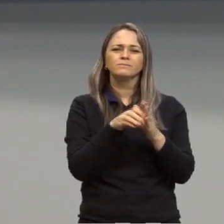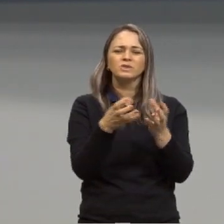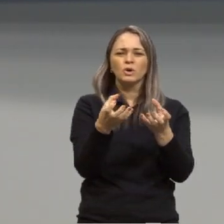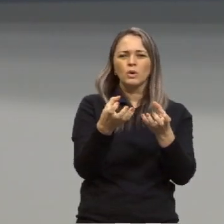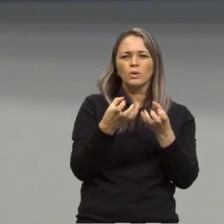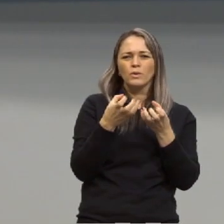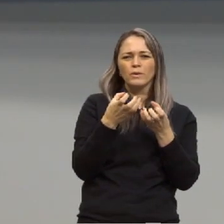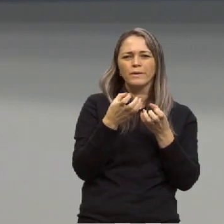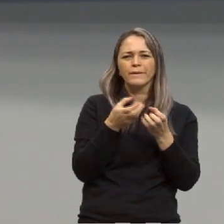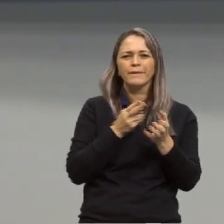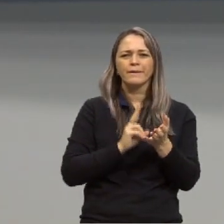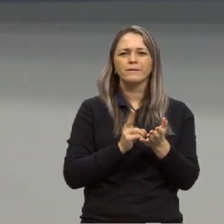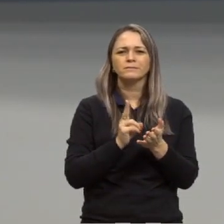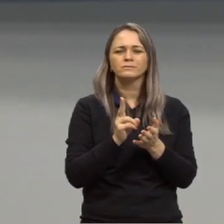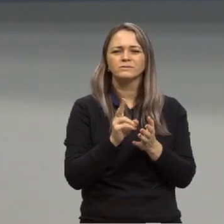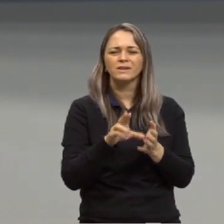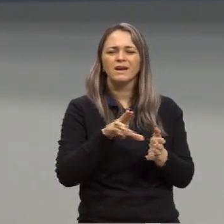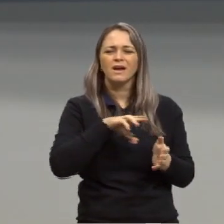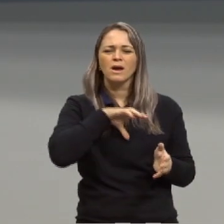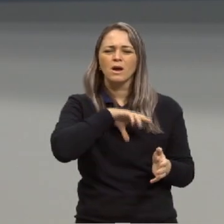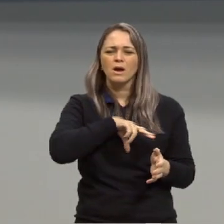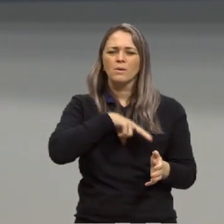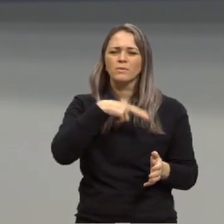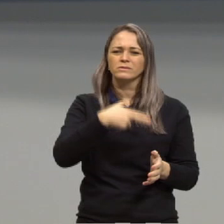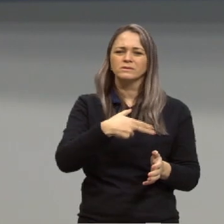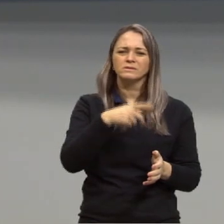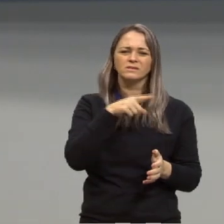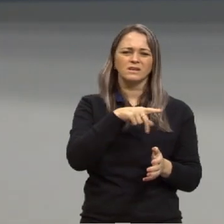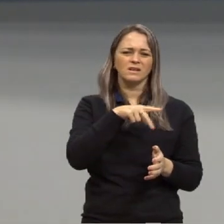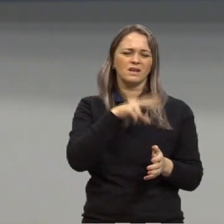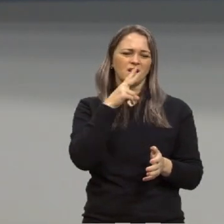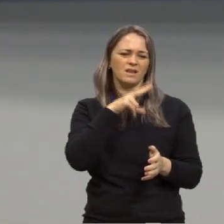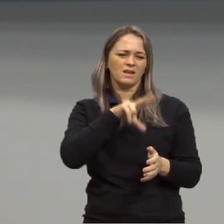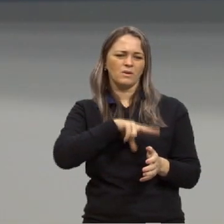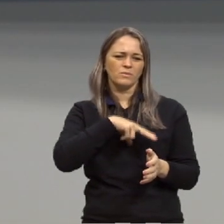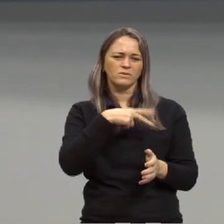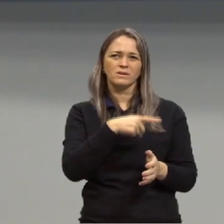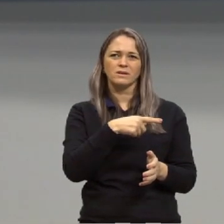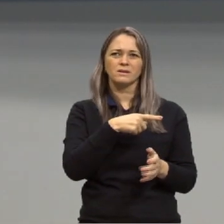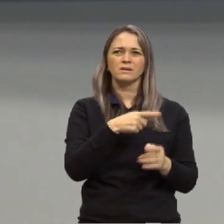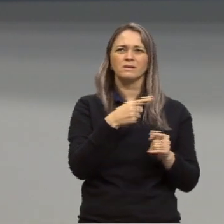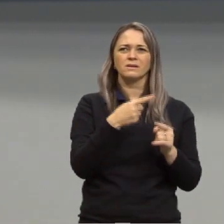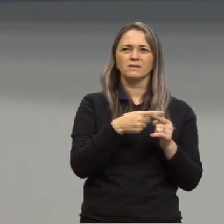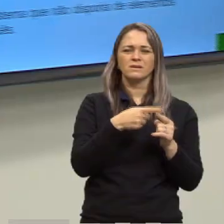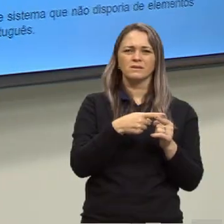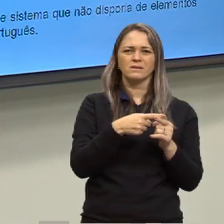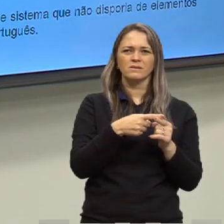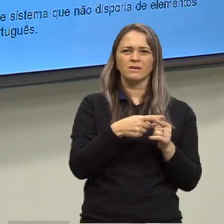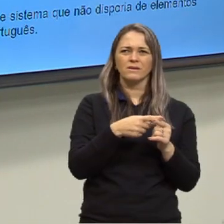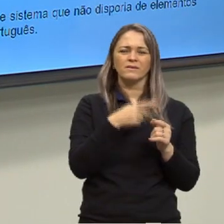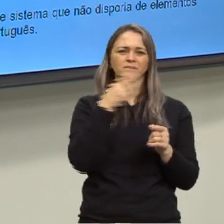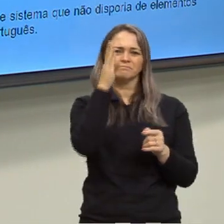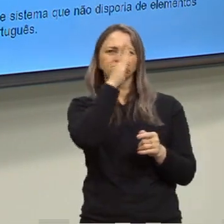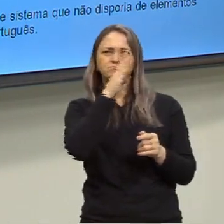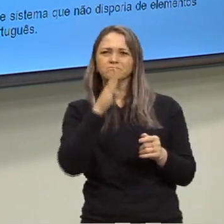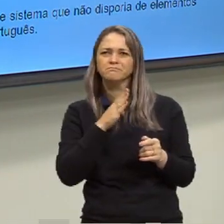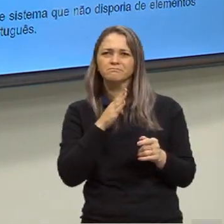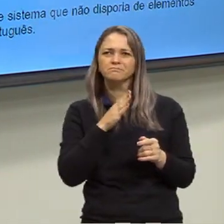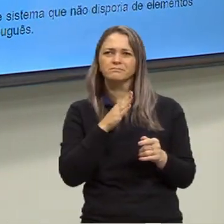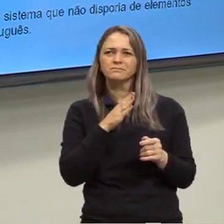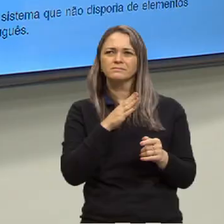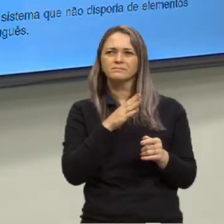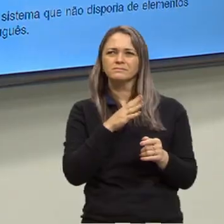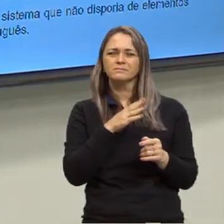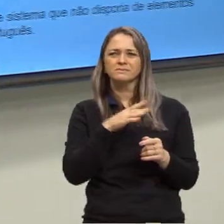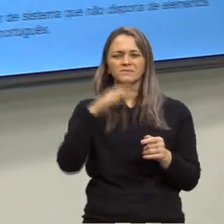conservar em Portugal quando a gente lê ali em Portugal a gente já mata essa questão porque o texto está falando do Brasil a gente não precisa